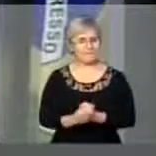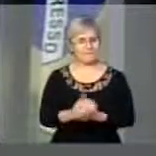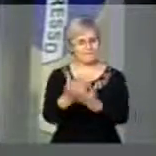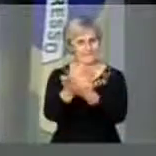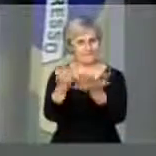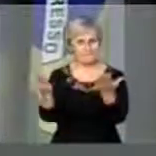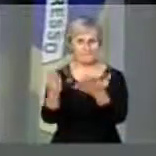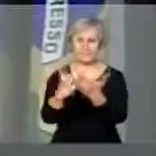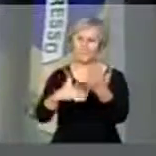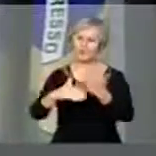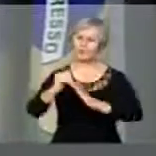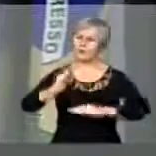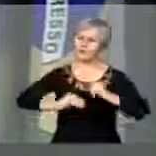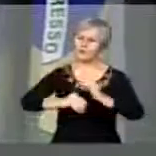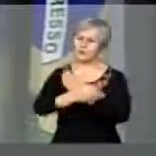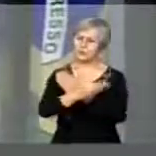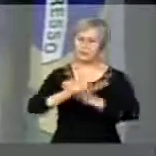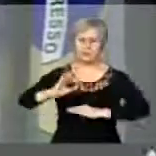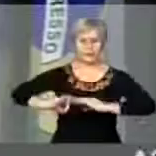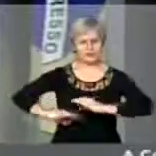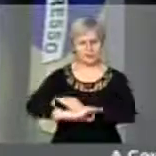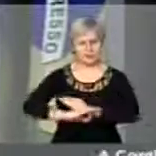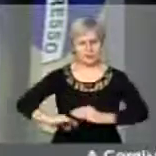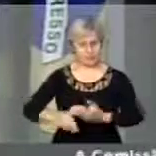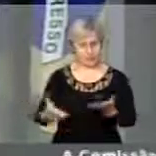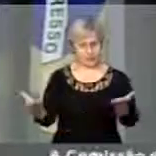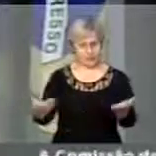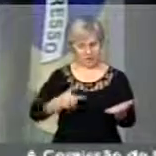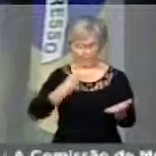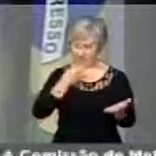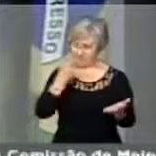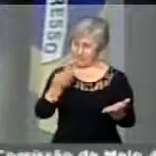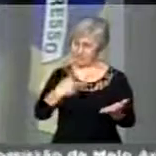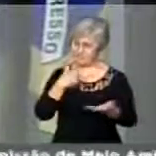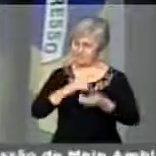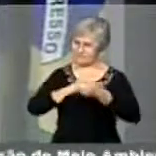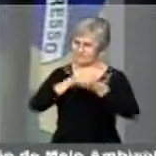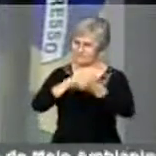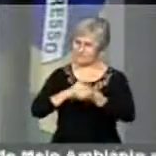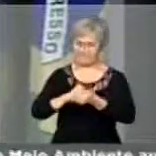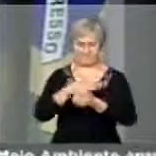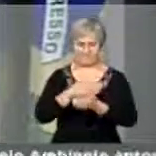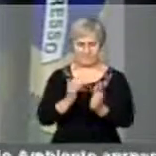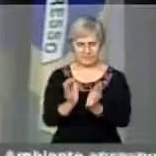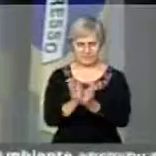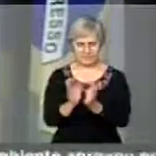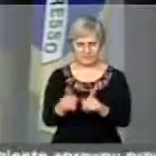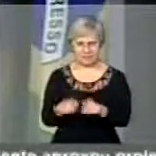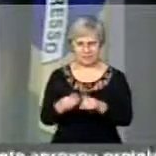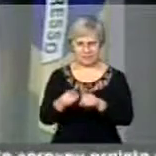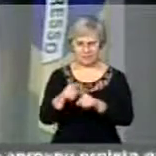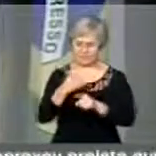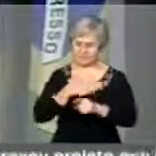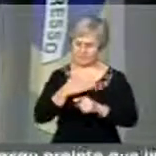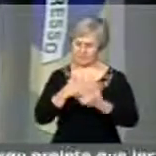arquitetos, deixo aqui o meu abraço do meu partido e a minha saudação.